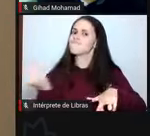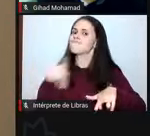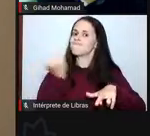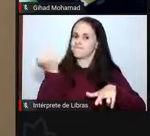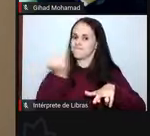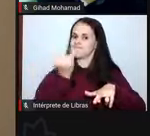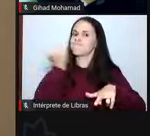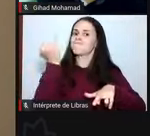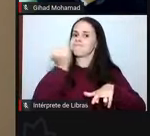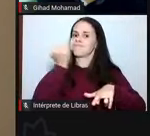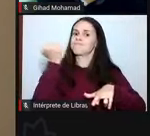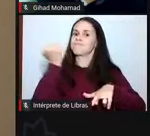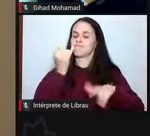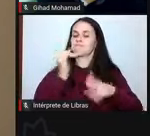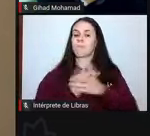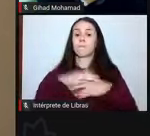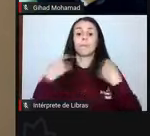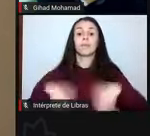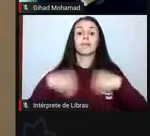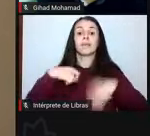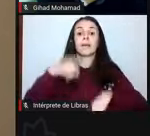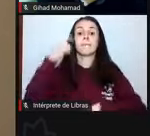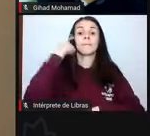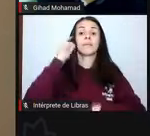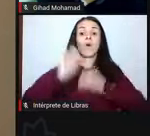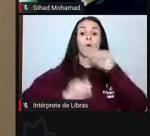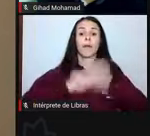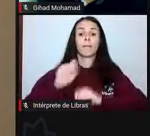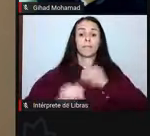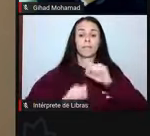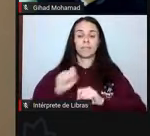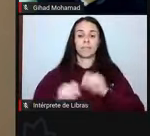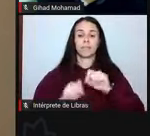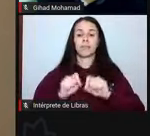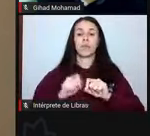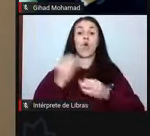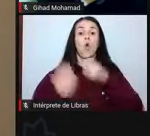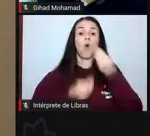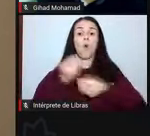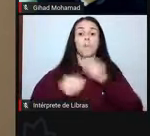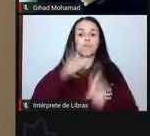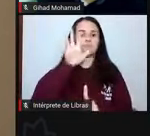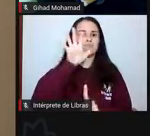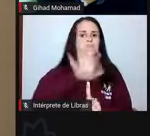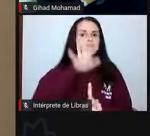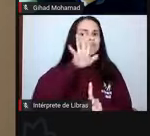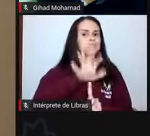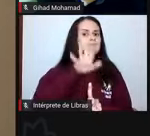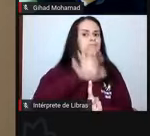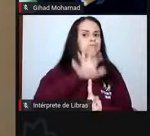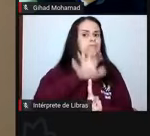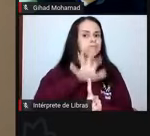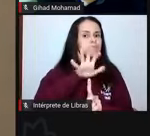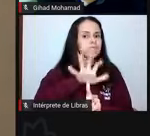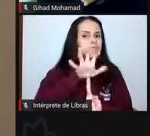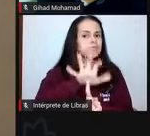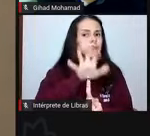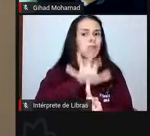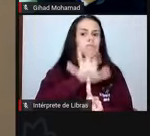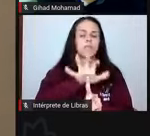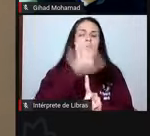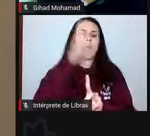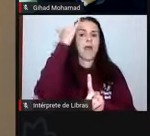Precisamos pensar também nos impactos que isso vai ser, os impactos que vão ser gerados